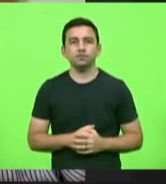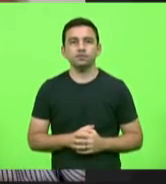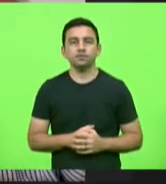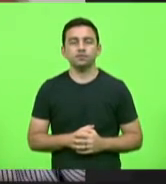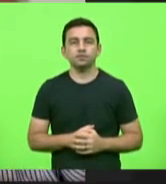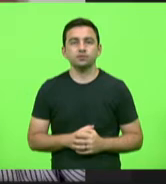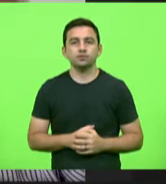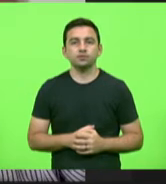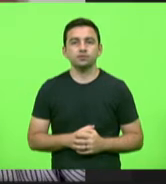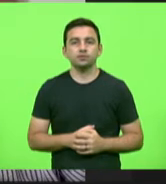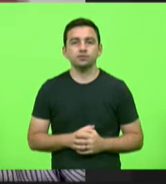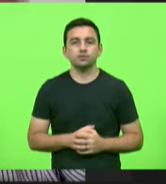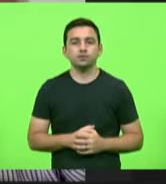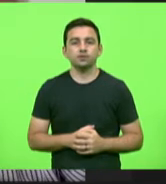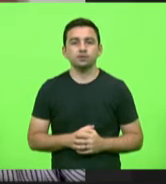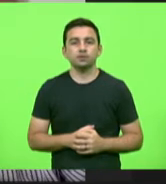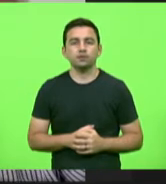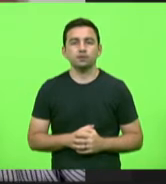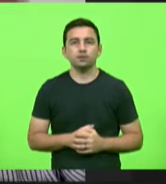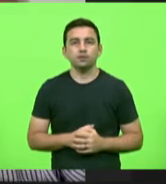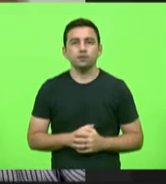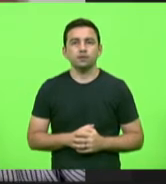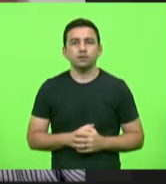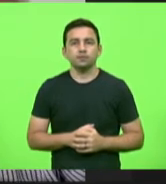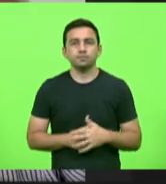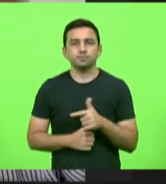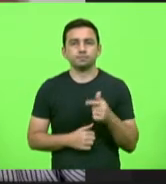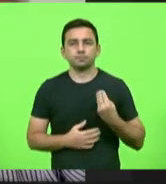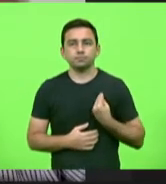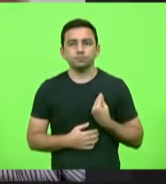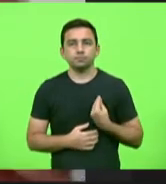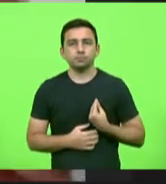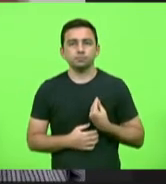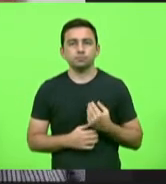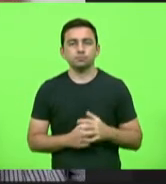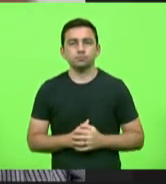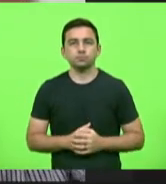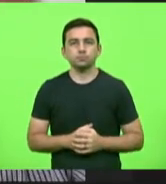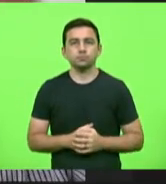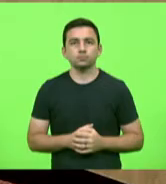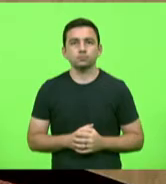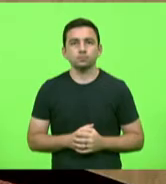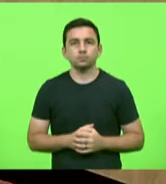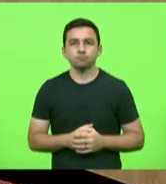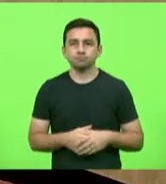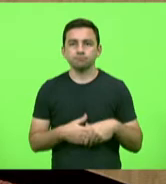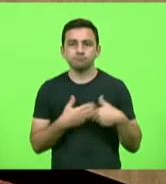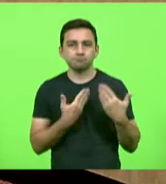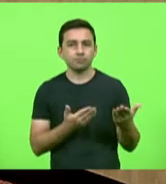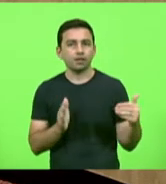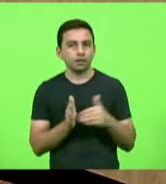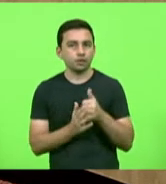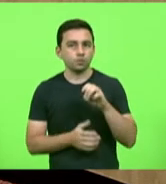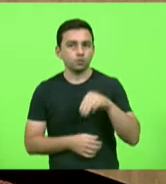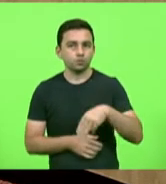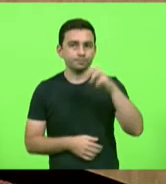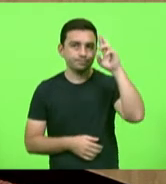Também não estando presente, deputado Alba, sua excelência, por 10 minutos.